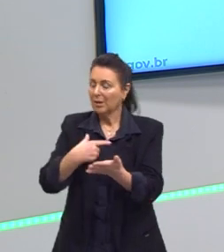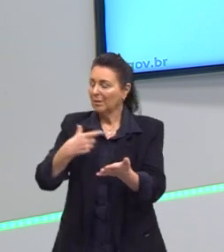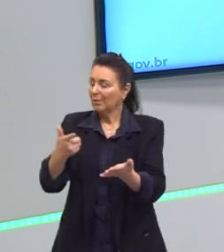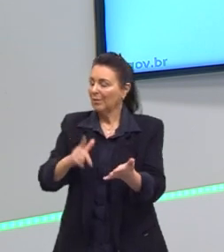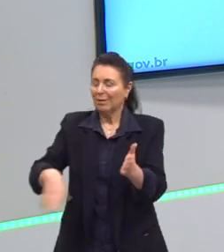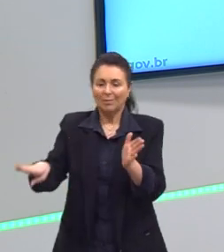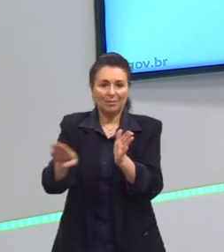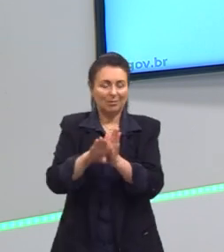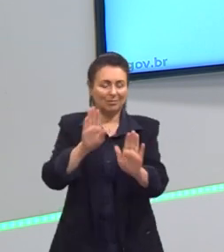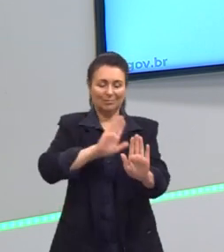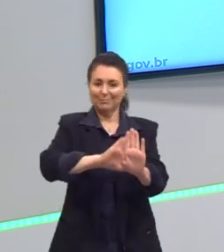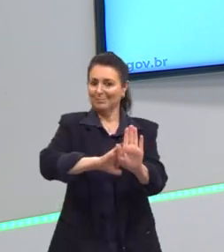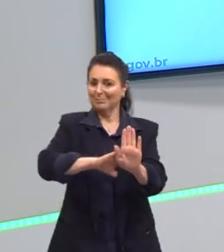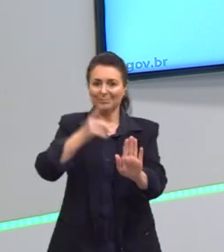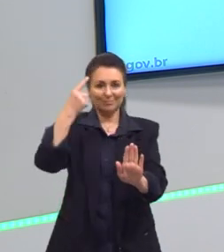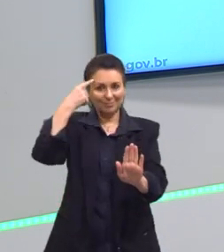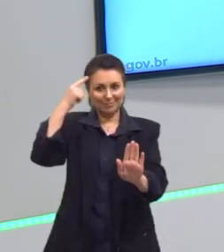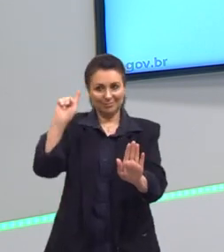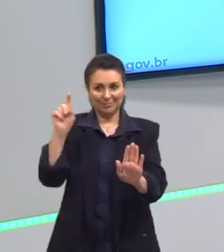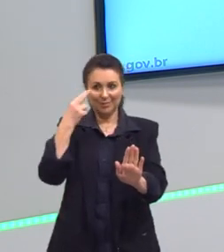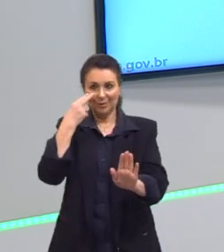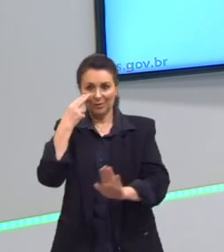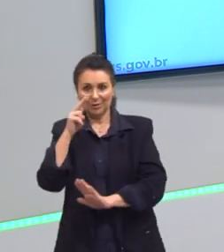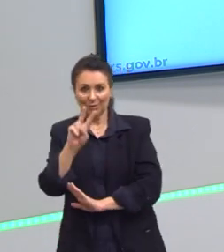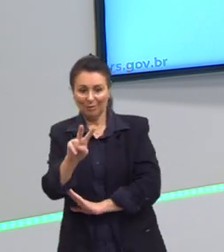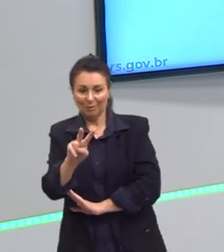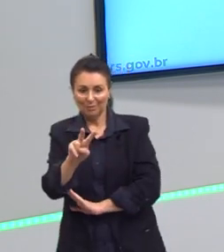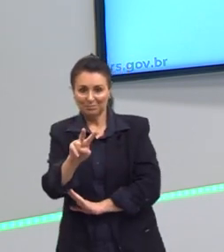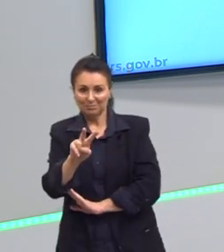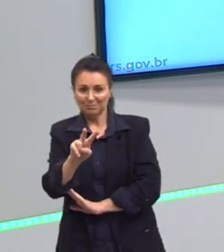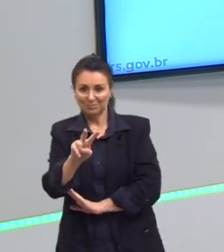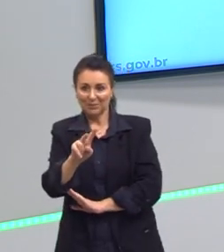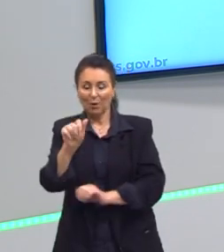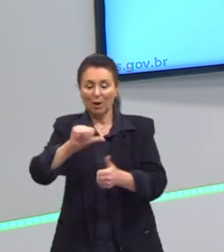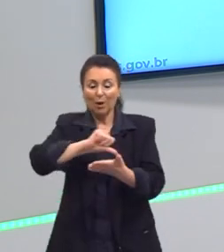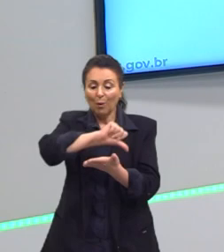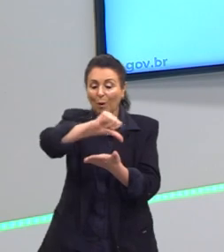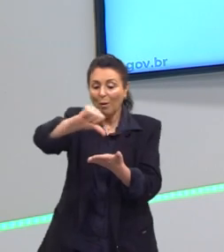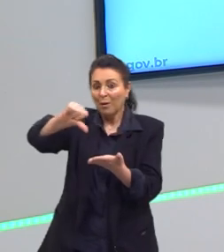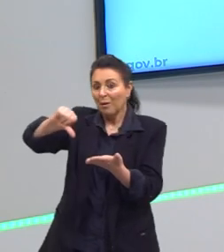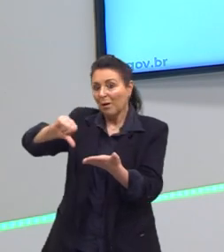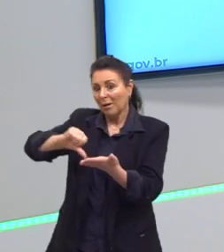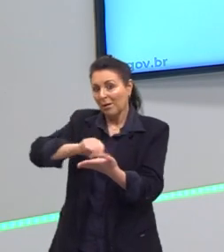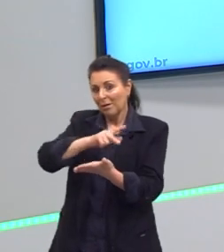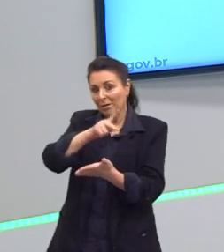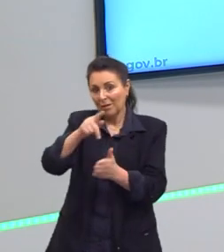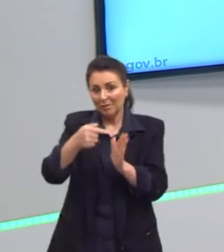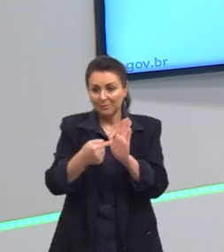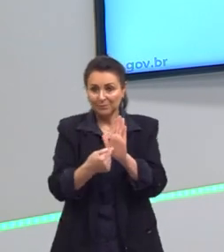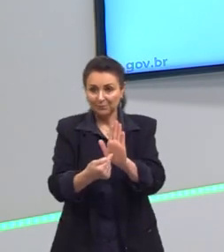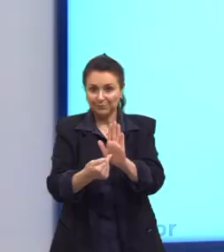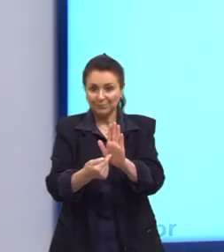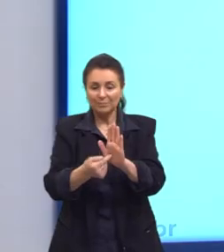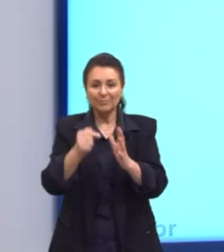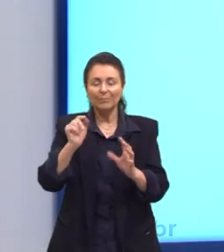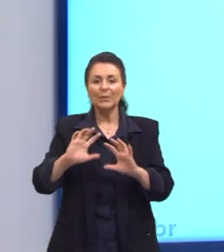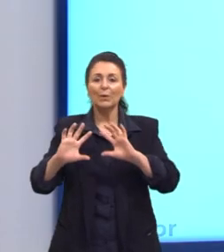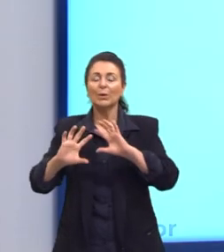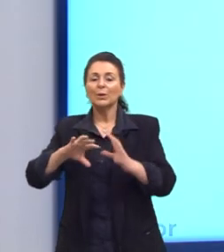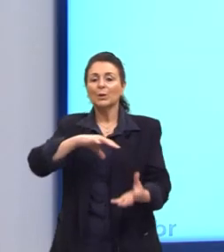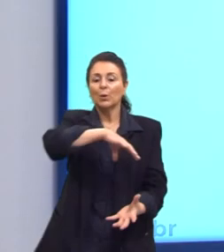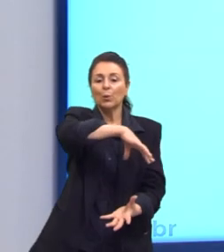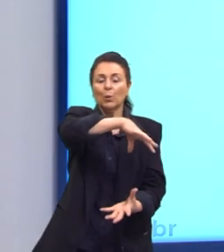E que podemos ver por esse mapa, olha, o mundo todo